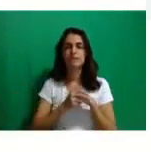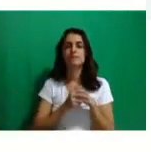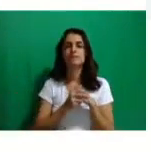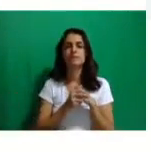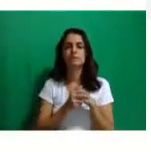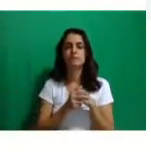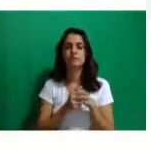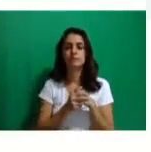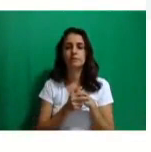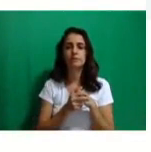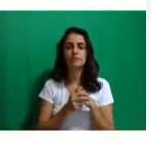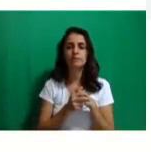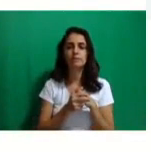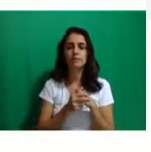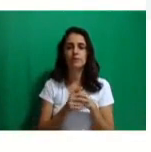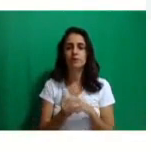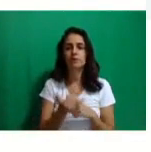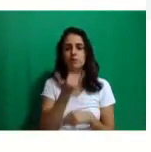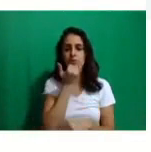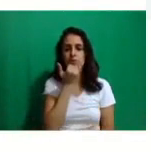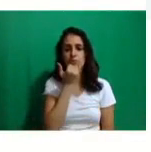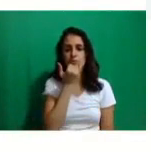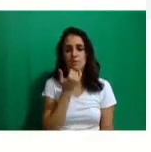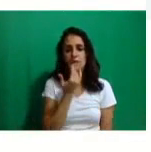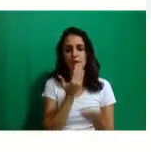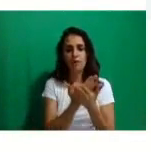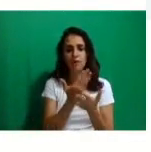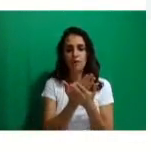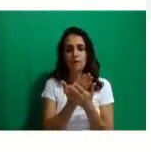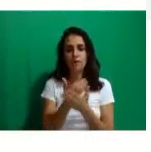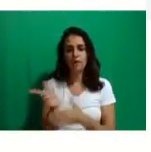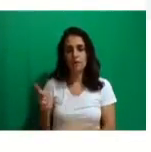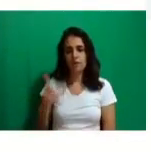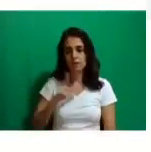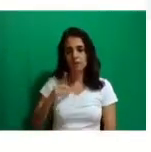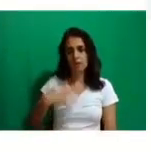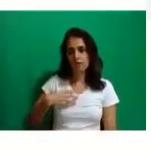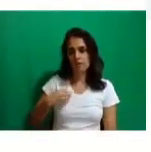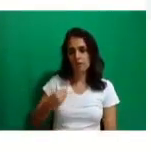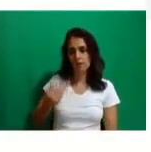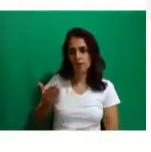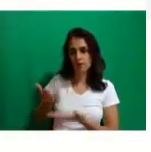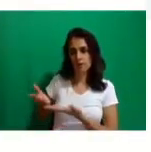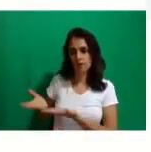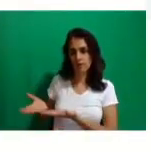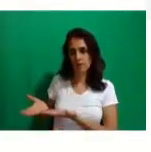gente, da aula em casa tem disso. Olha aquilo ali, olha.